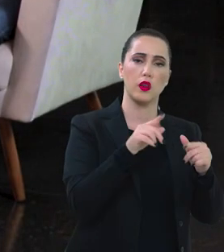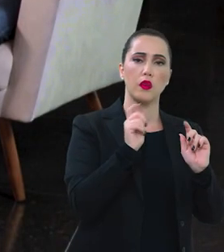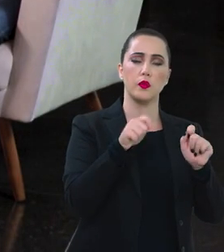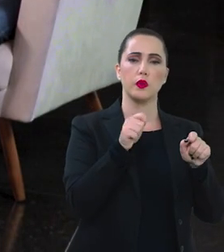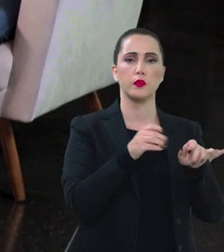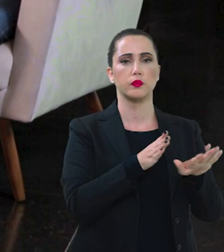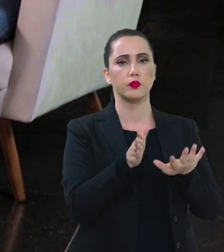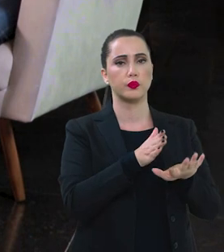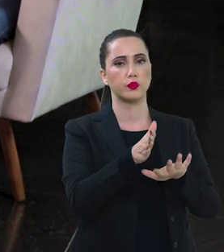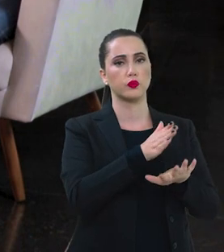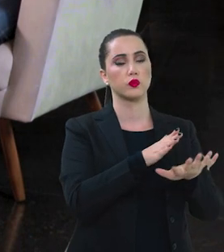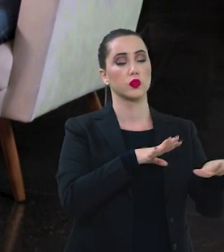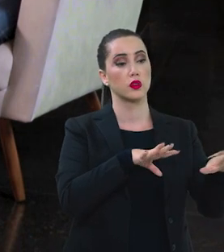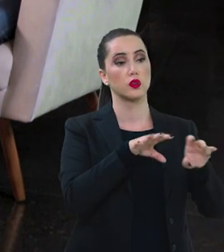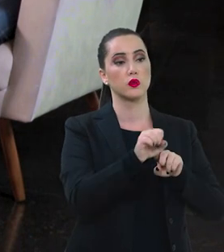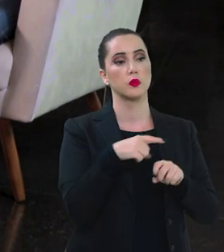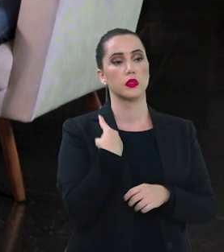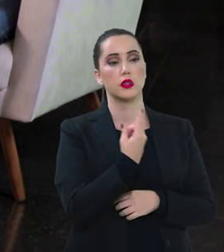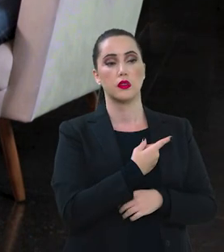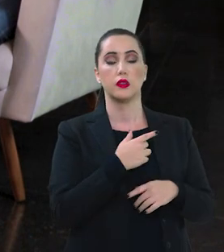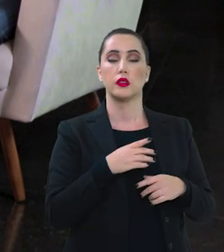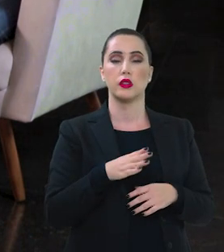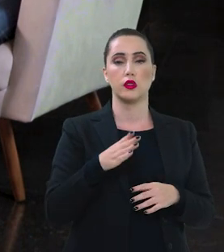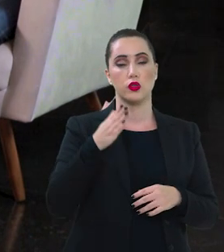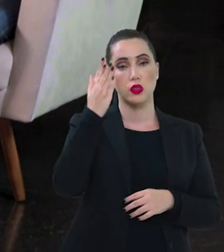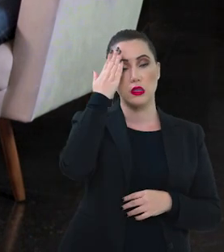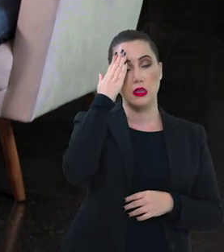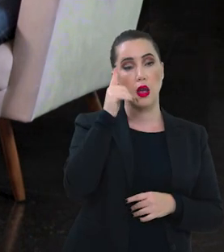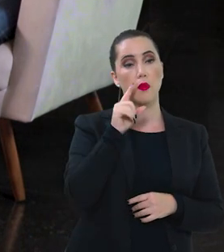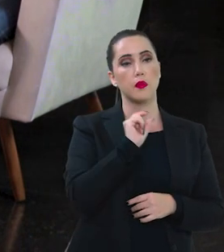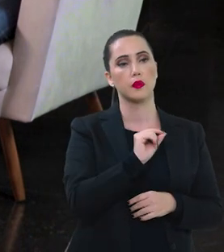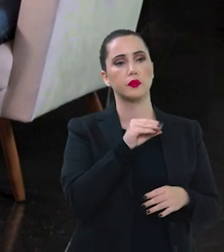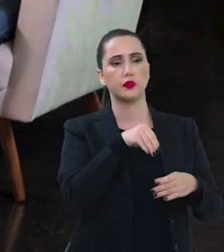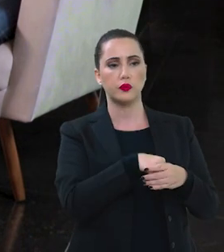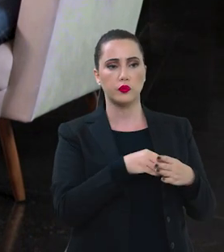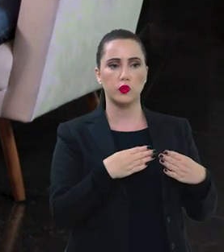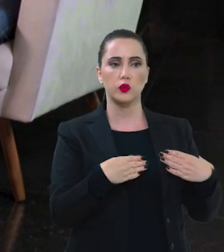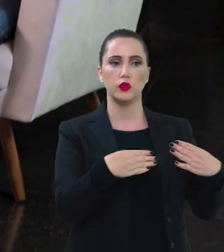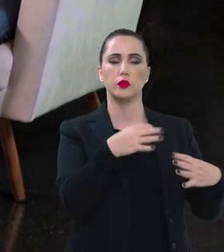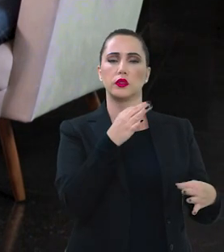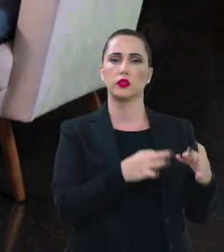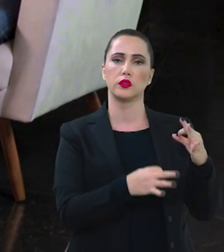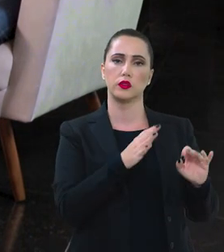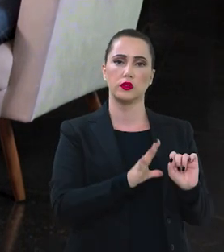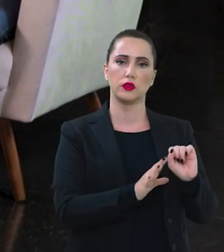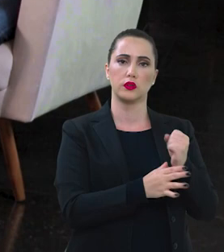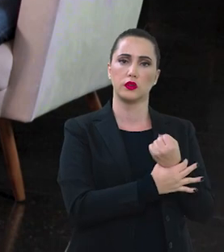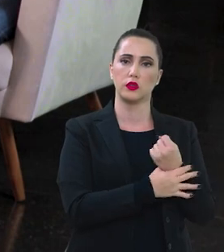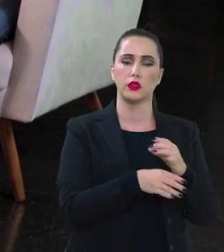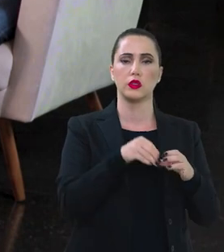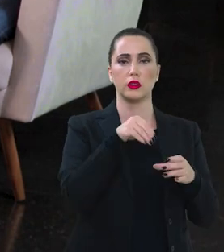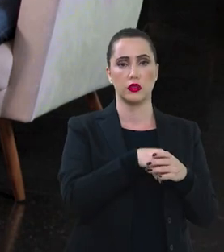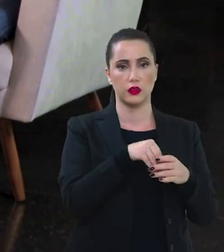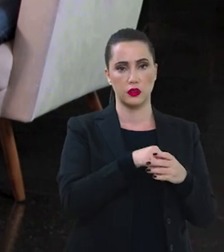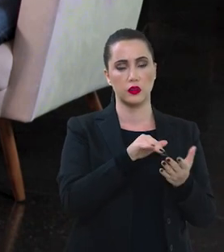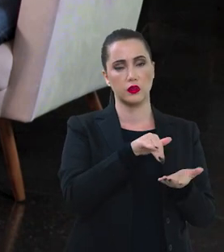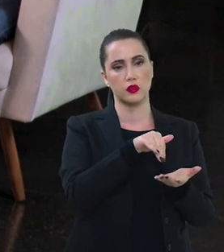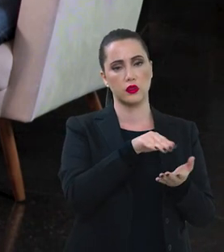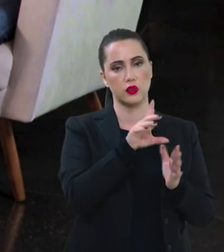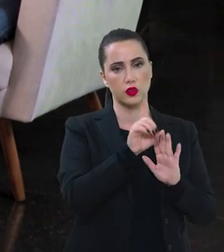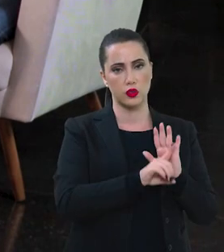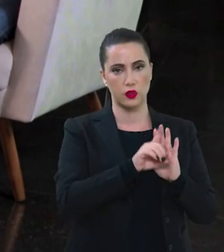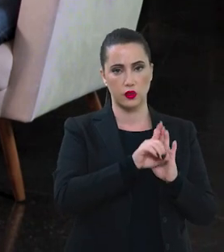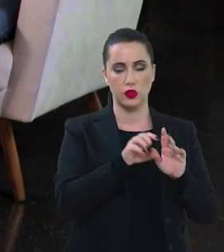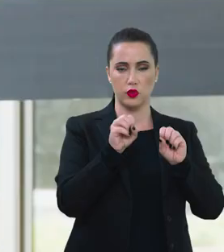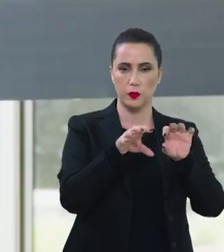são módulos de formações que a gente está aqui no âmbito do Ministério da Justiça e Segurança, através da Diretoria de Ensino e